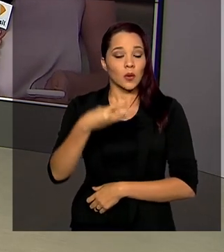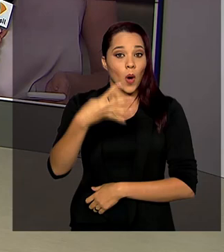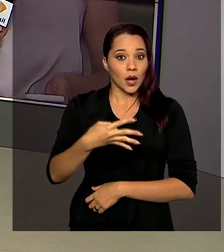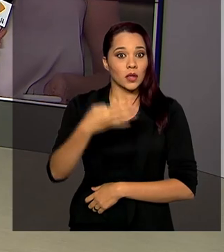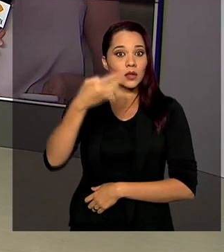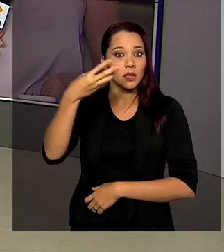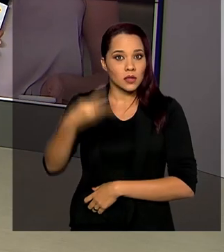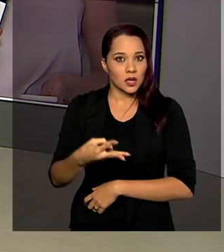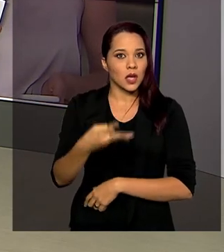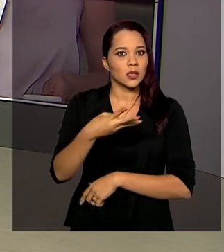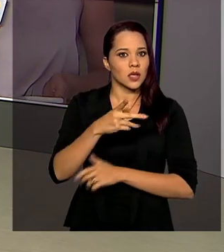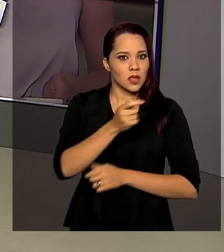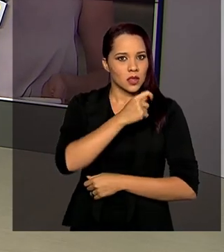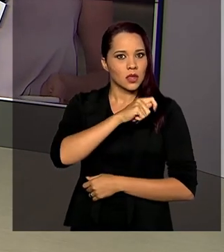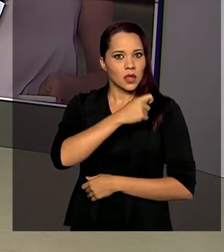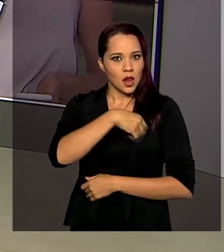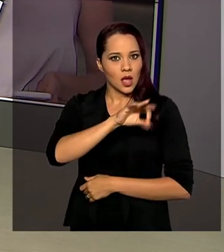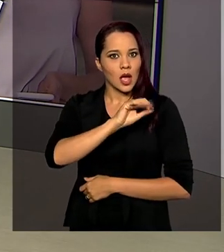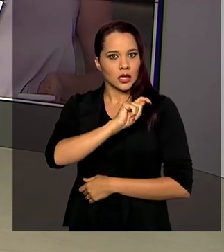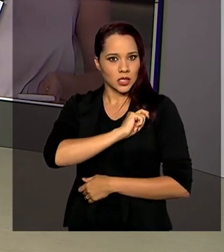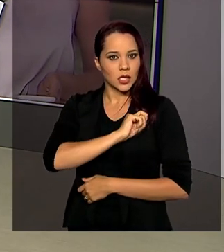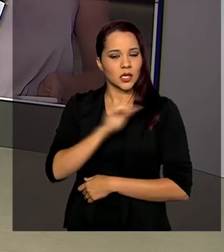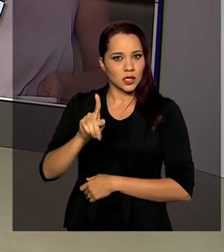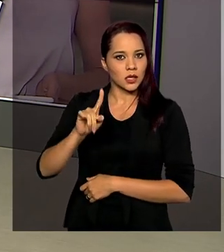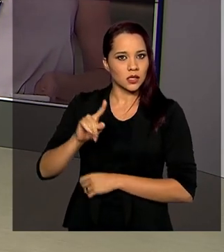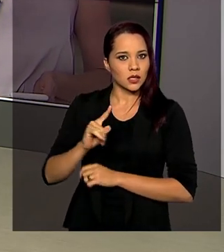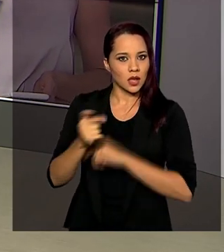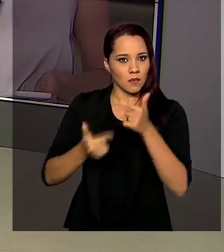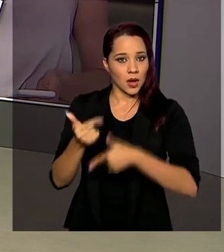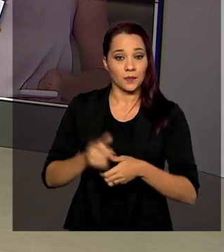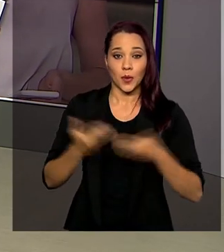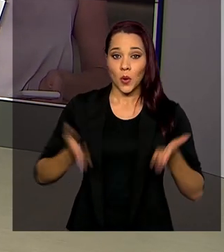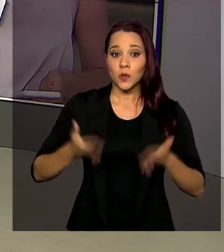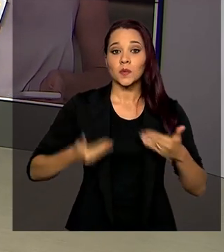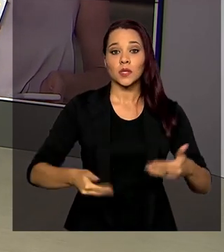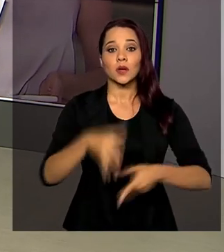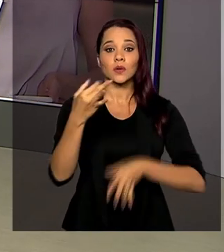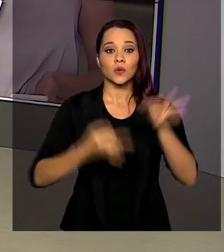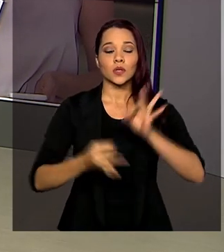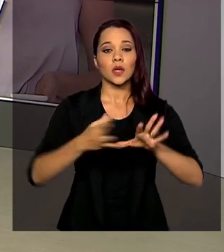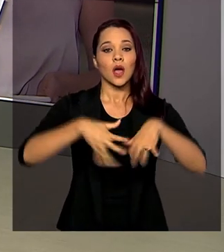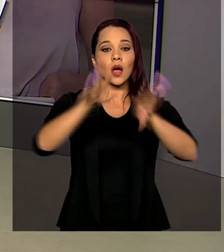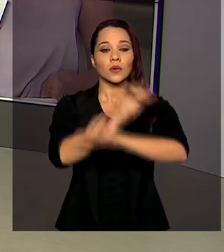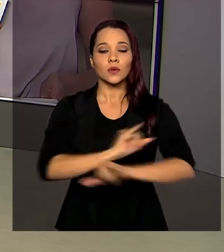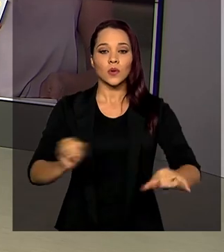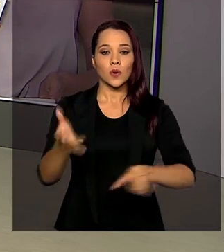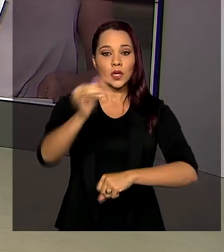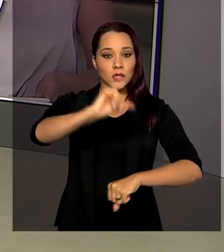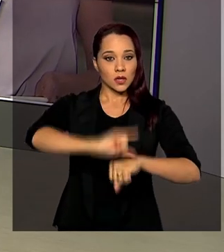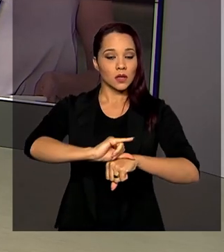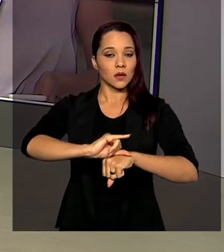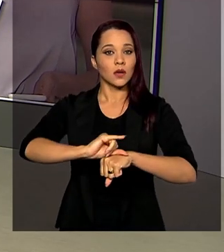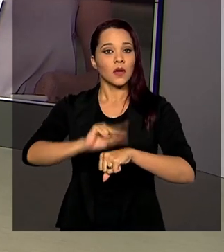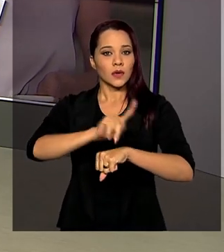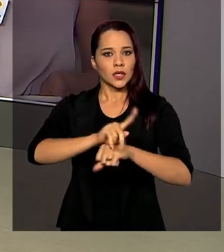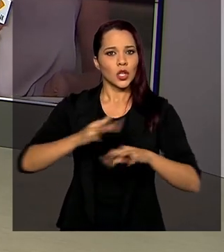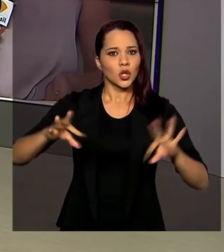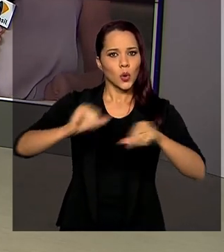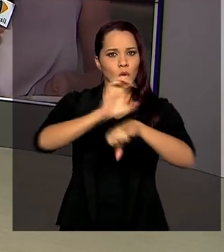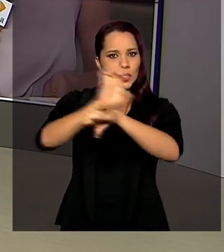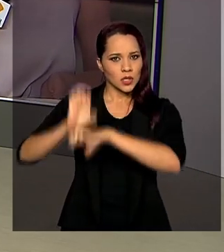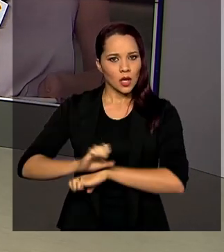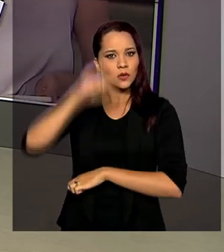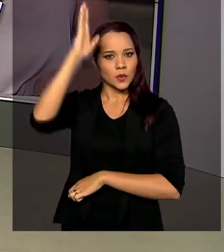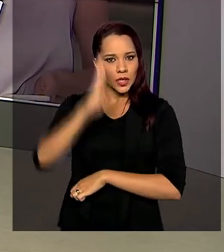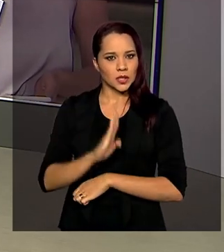especializadas nesse tipo de ação e hoje o Ministério da Justiça anunciou que essas unidades serão criadas em todos os estados